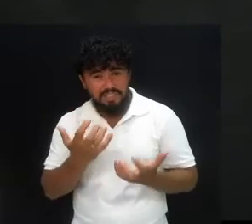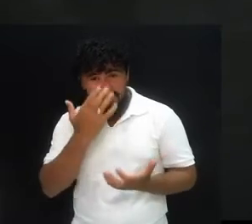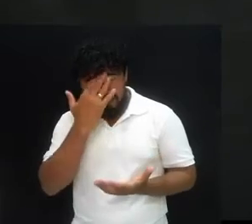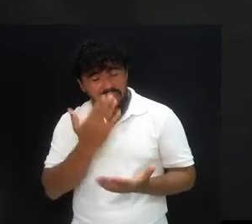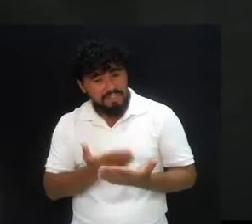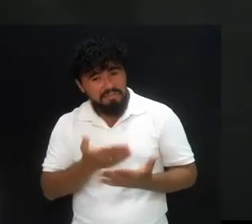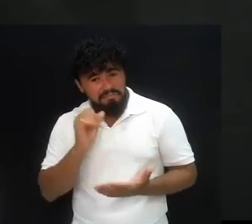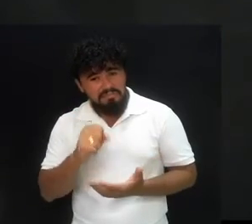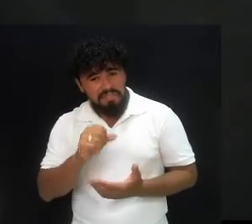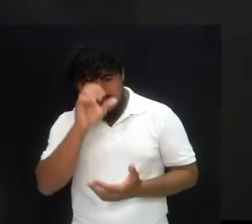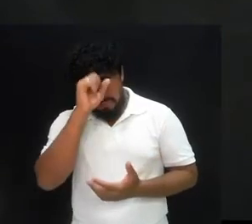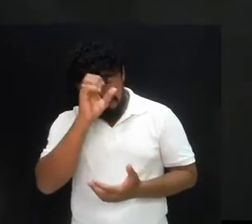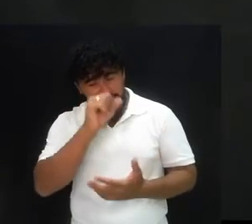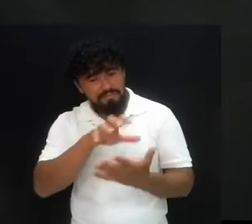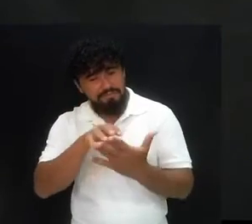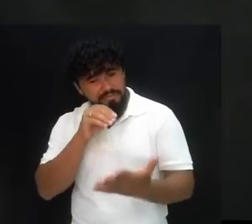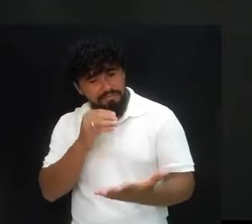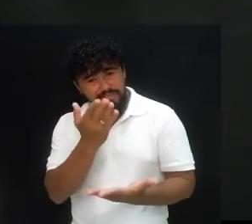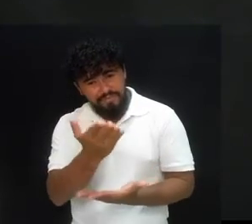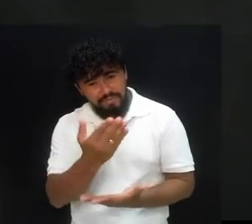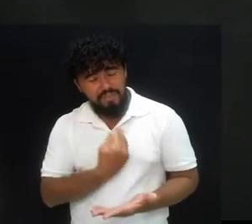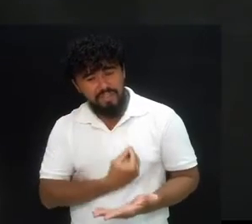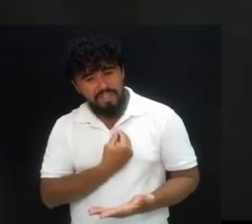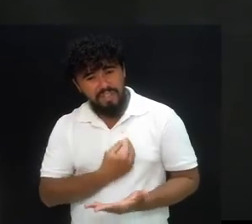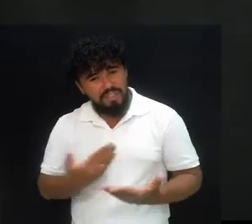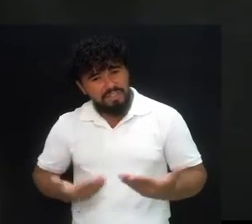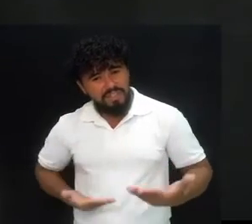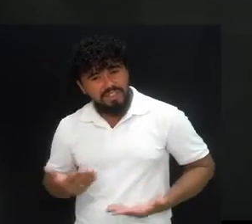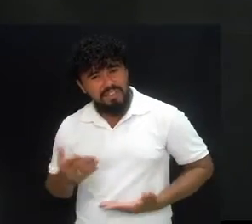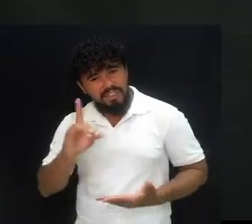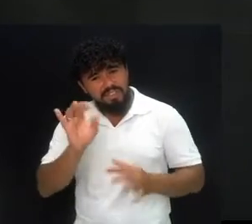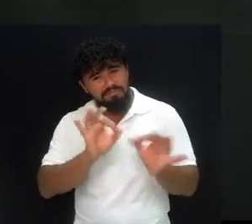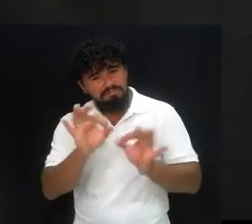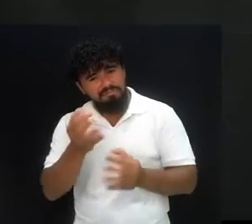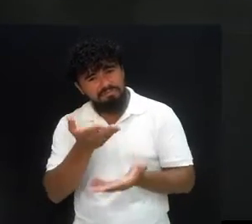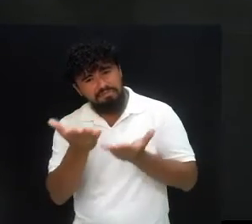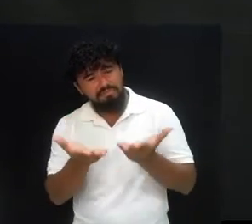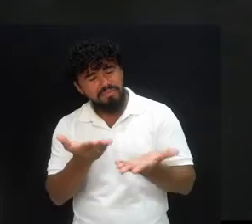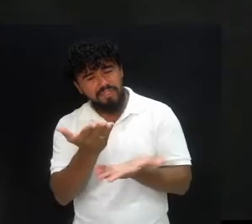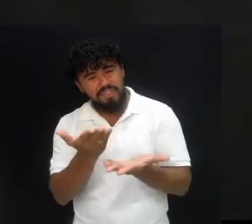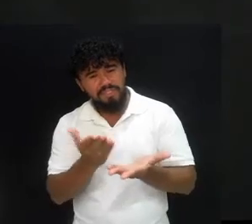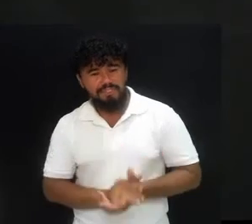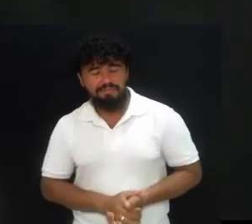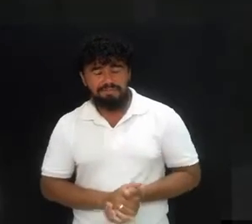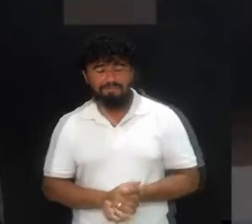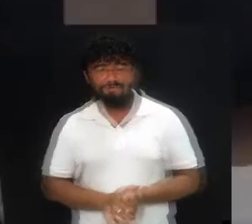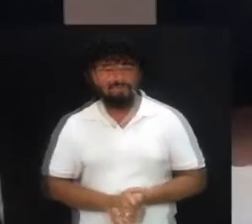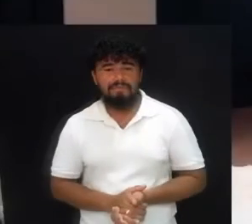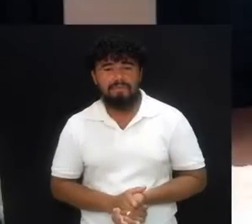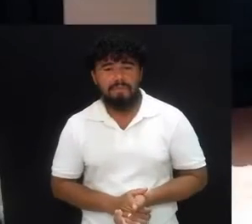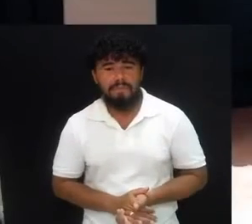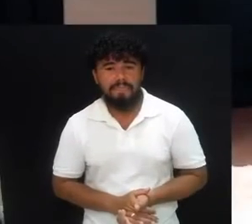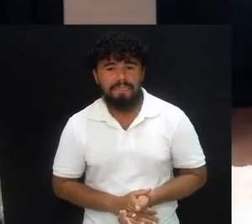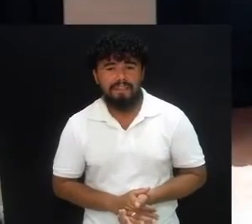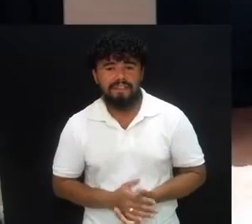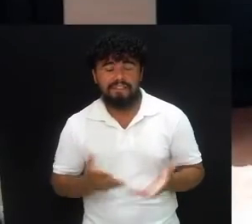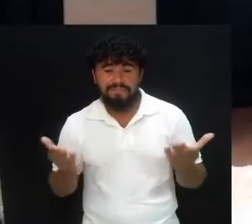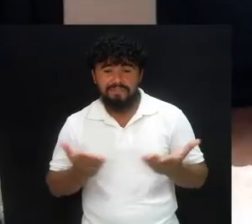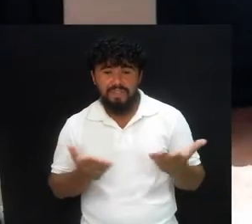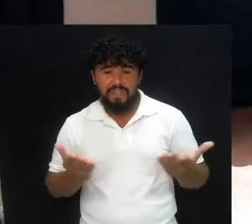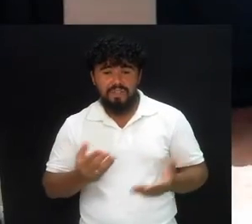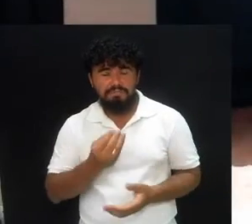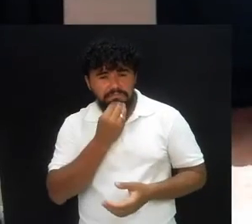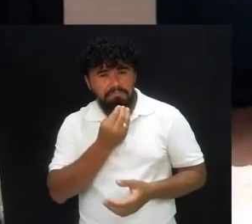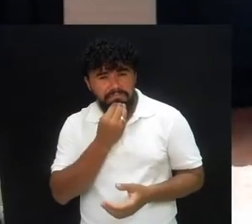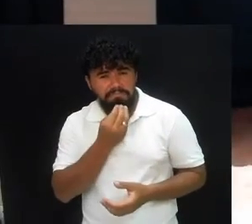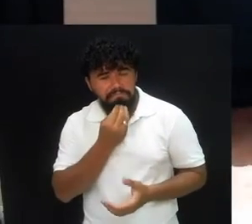sim aprender com você e viver a vida. Que Deus tem compartilhado com você. Essa é uma rica